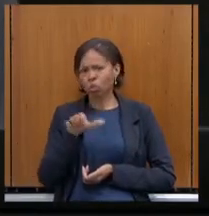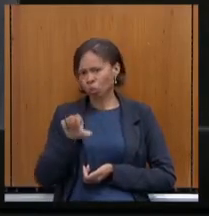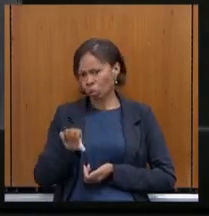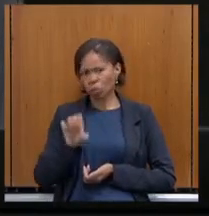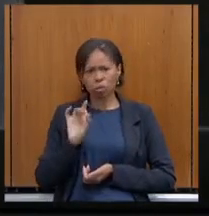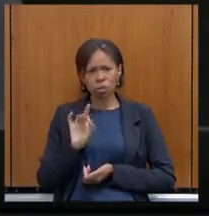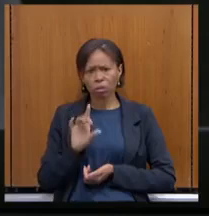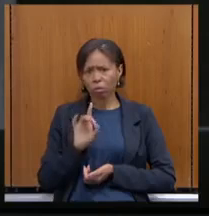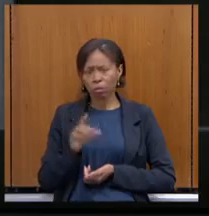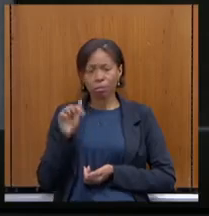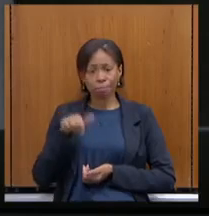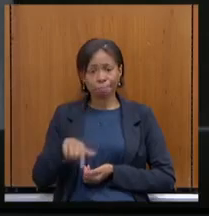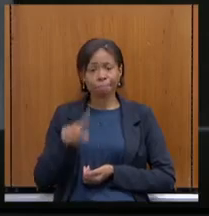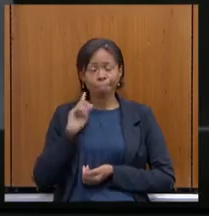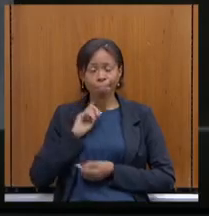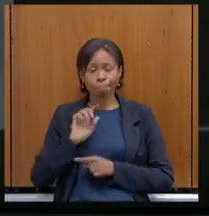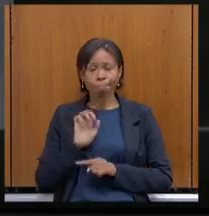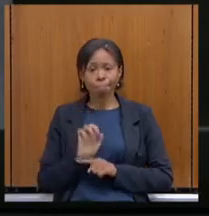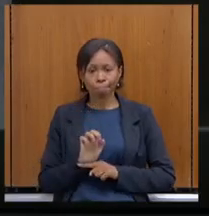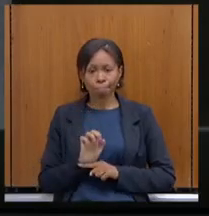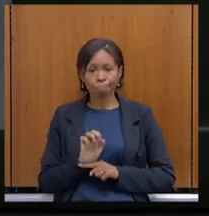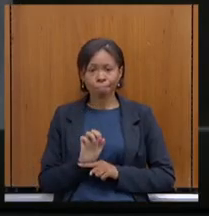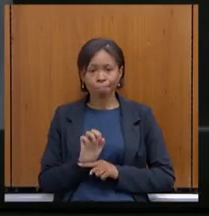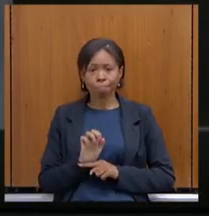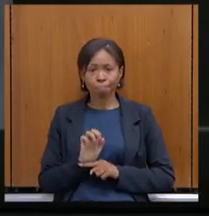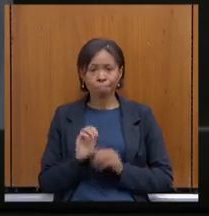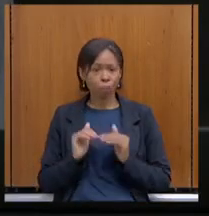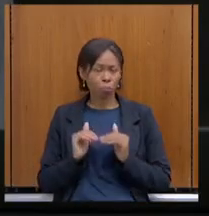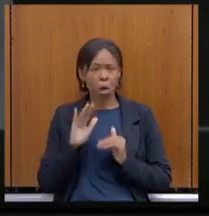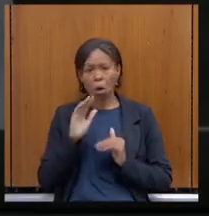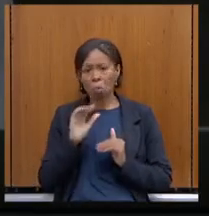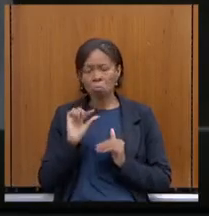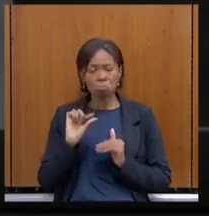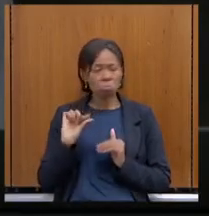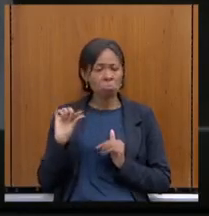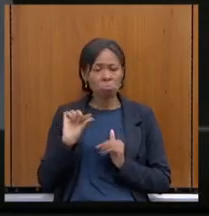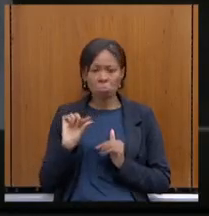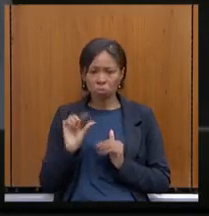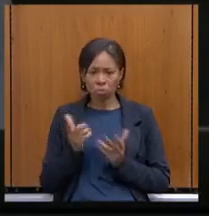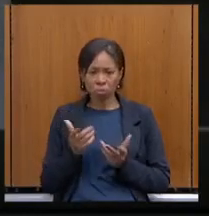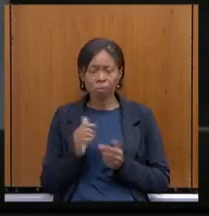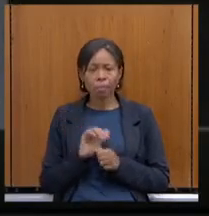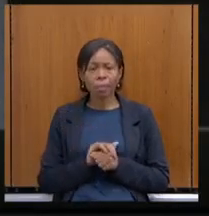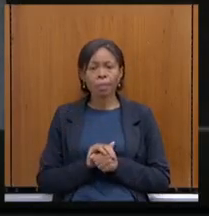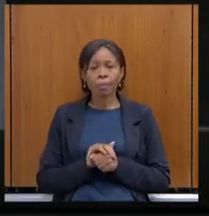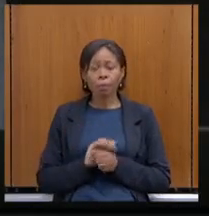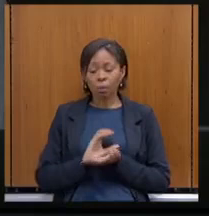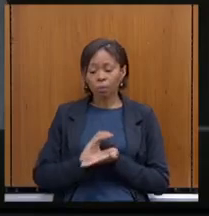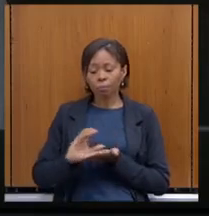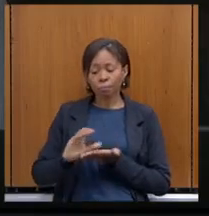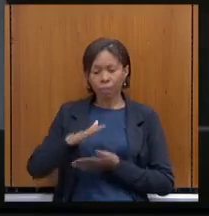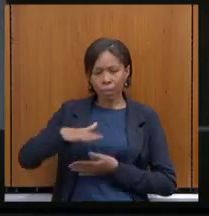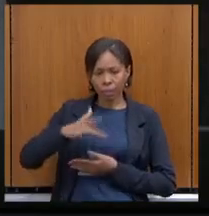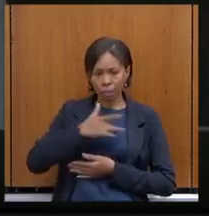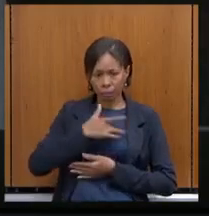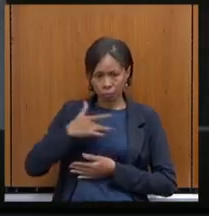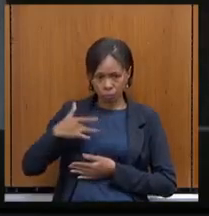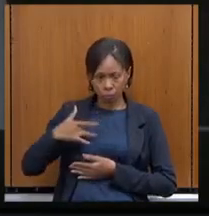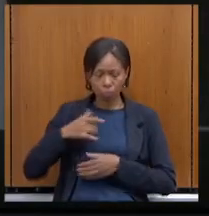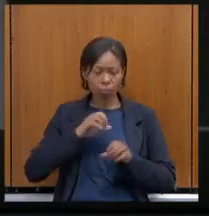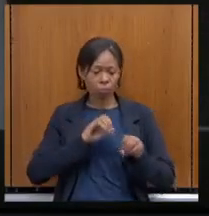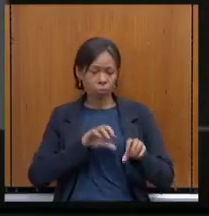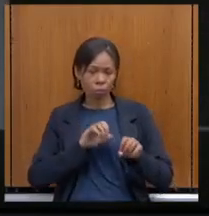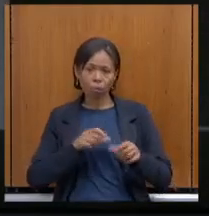nada do mínimo constitucional. Investimentos em saúde e educação deveriam ser